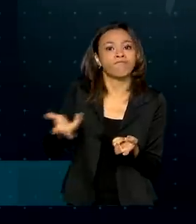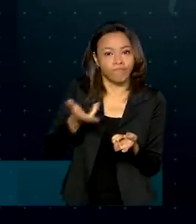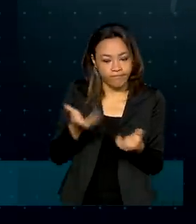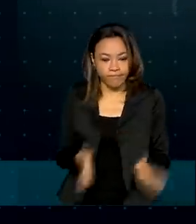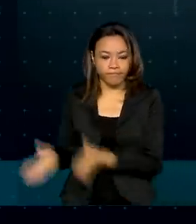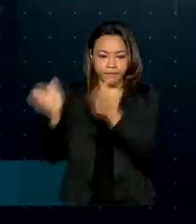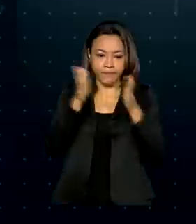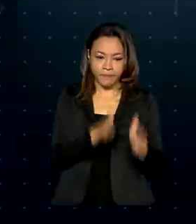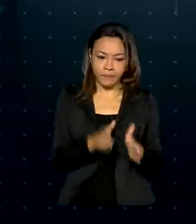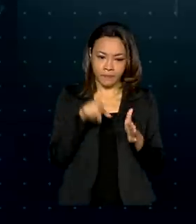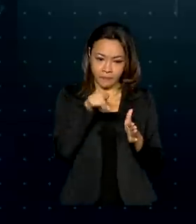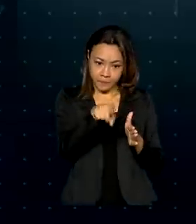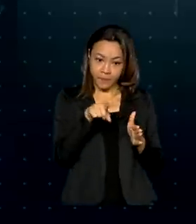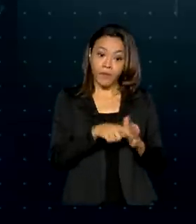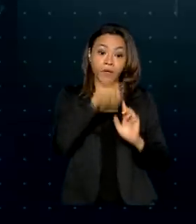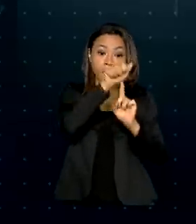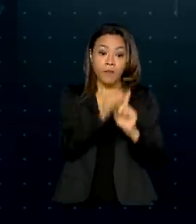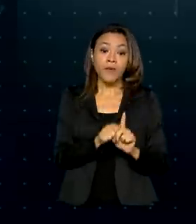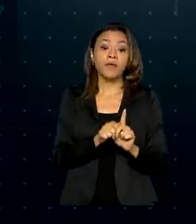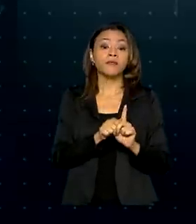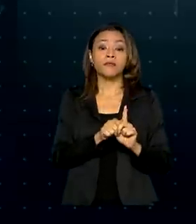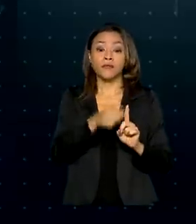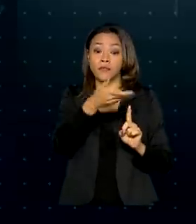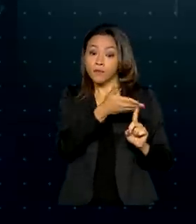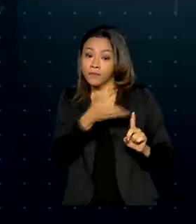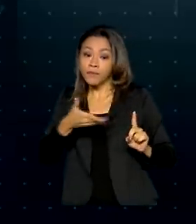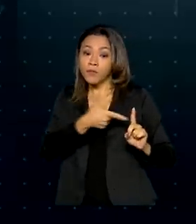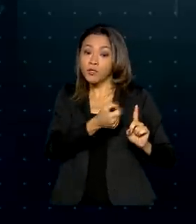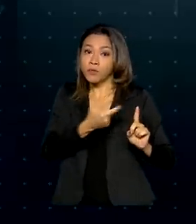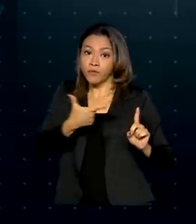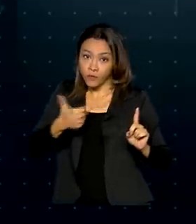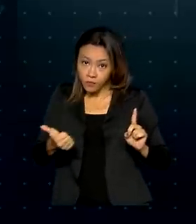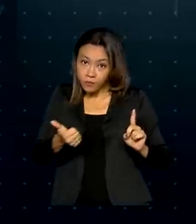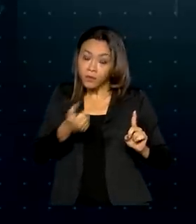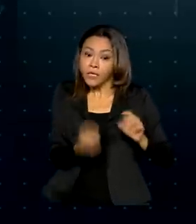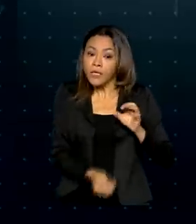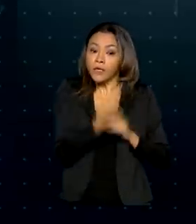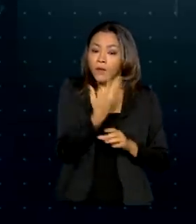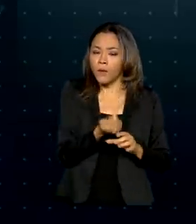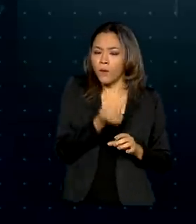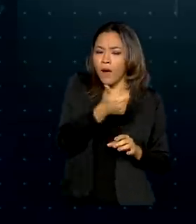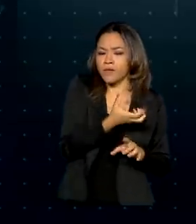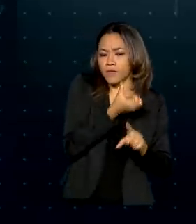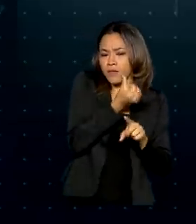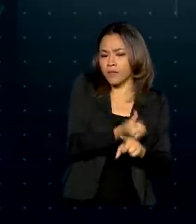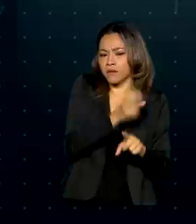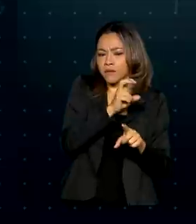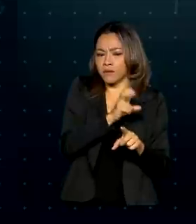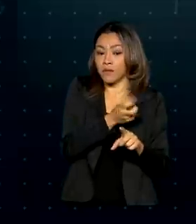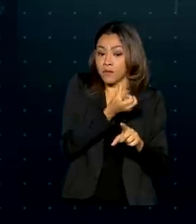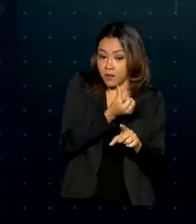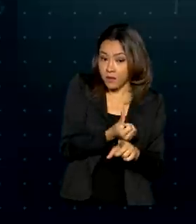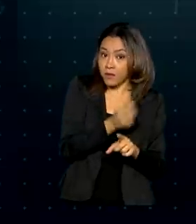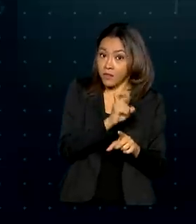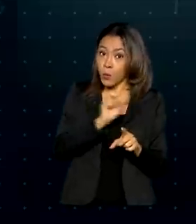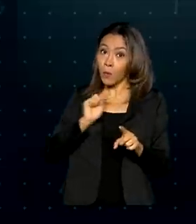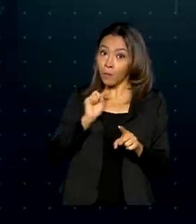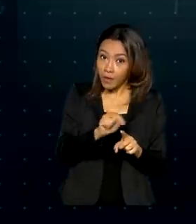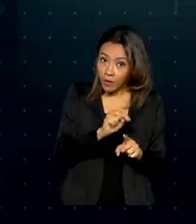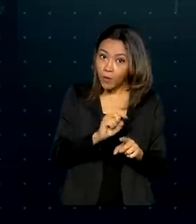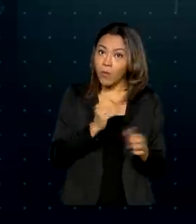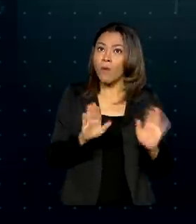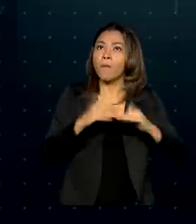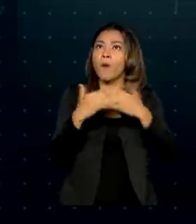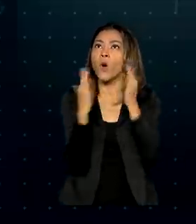Nos dois primeiros meses de 2021, o país criou quase 660 mil postos de trabalho, por